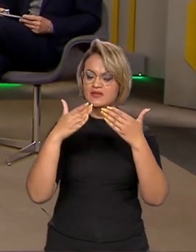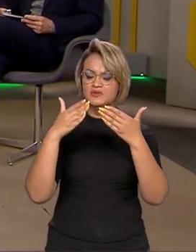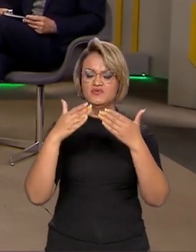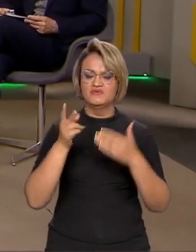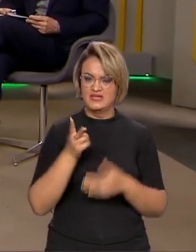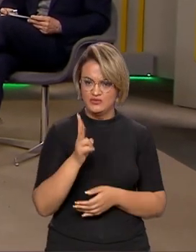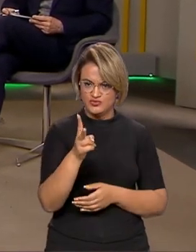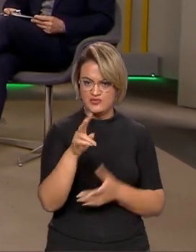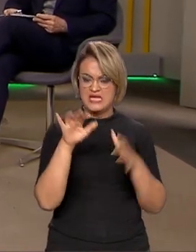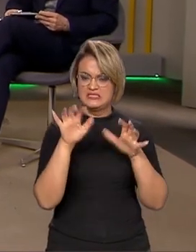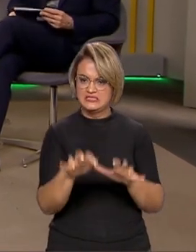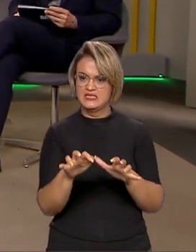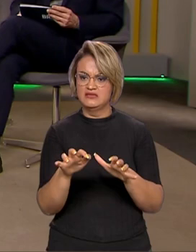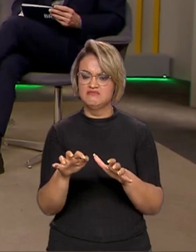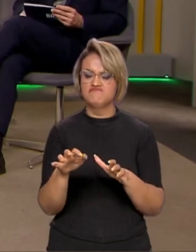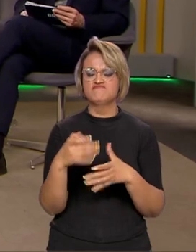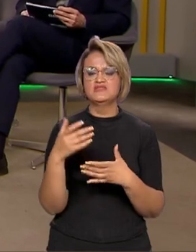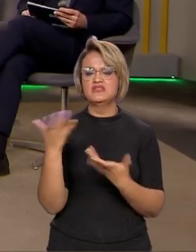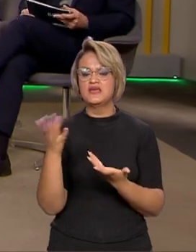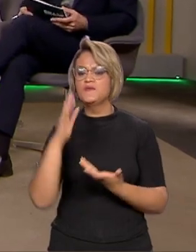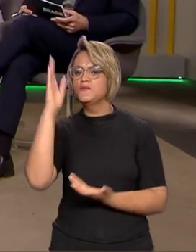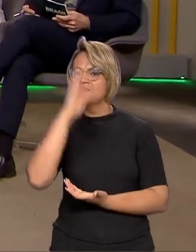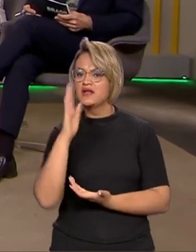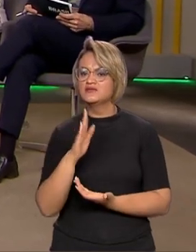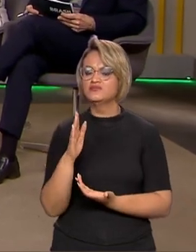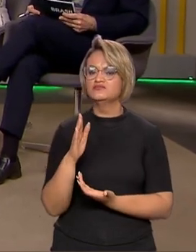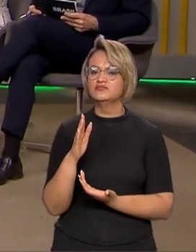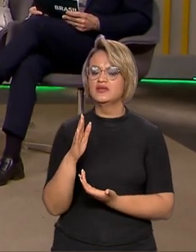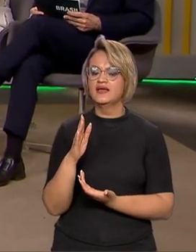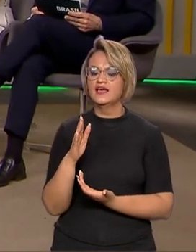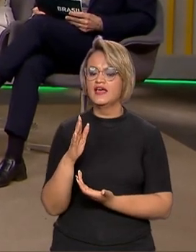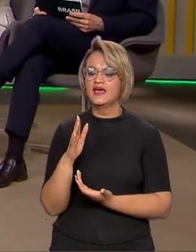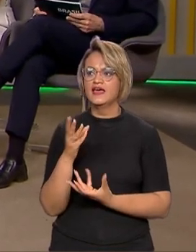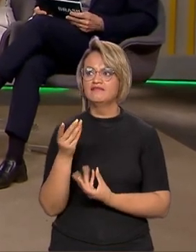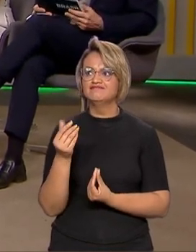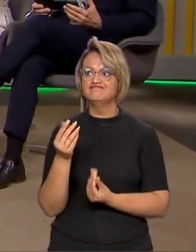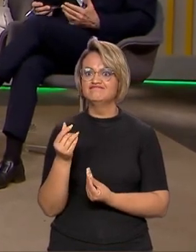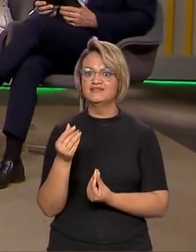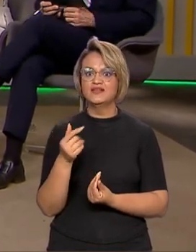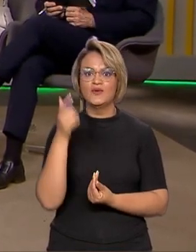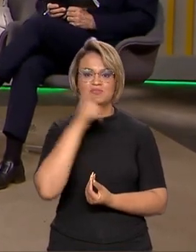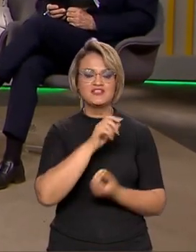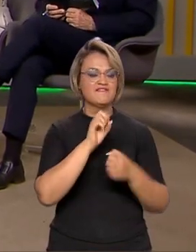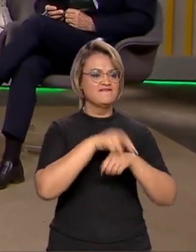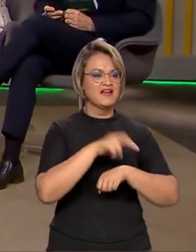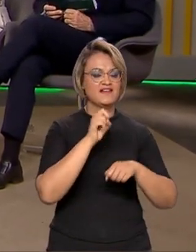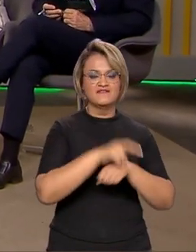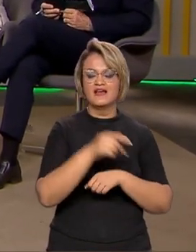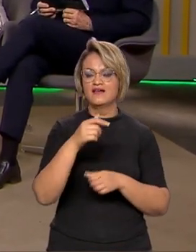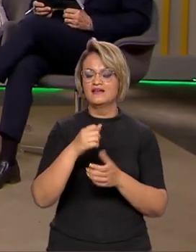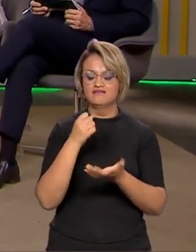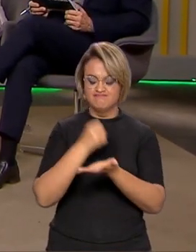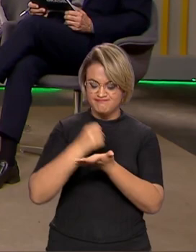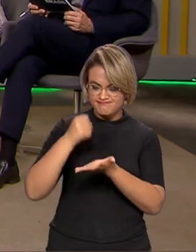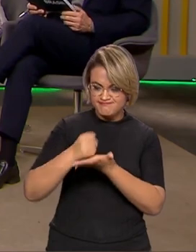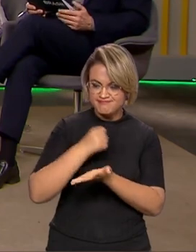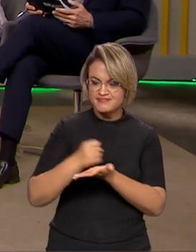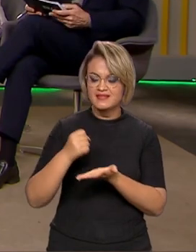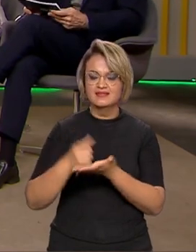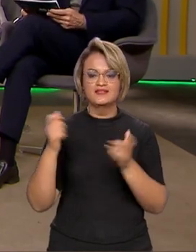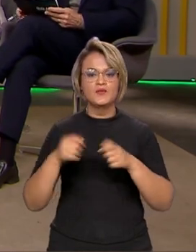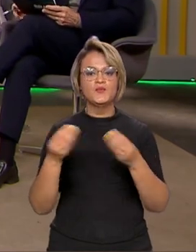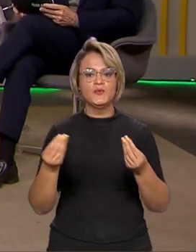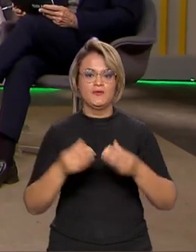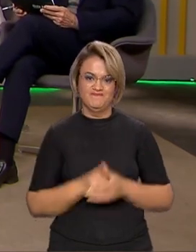ficar? O que está levando o Brasil a ter mais vagas com carteira assinada ao longo dos últimos meses? Primeiro,